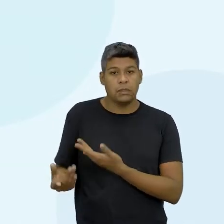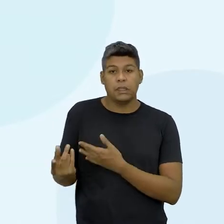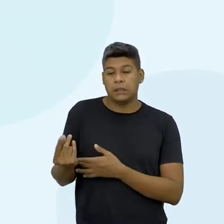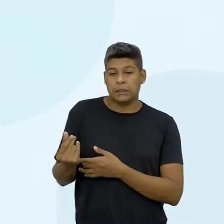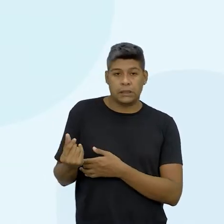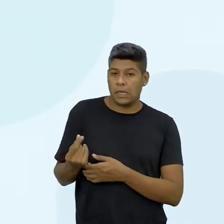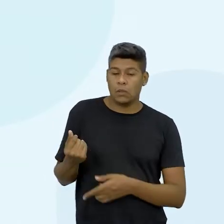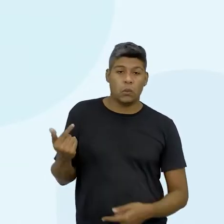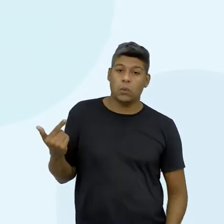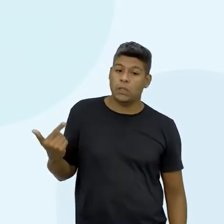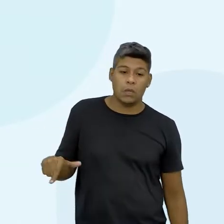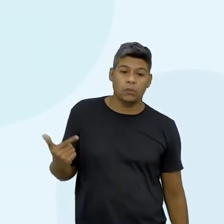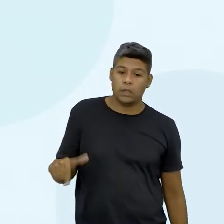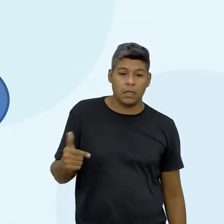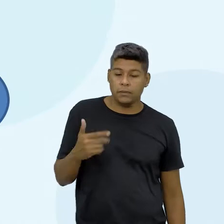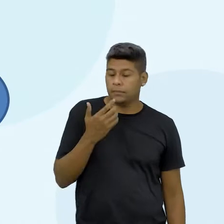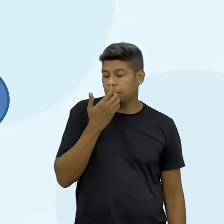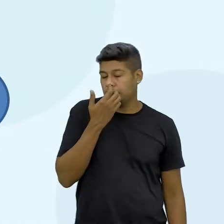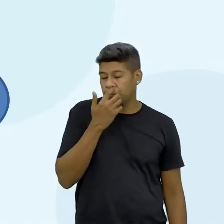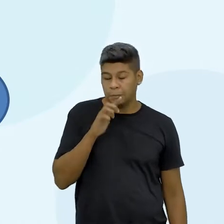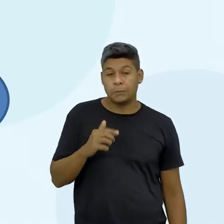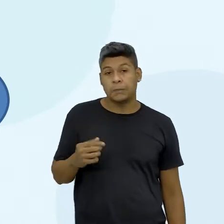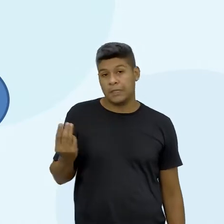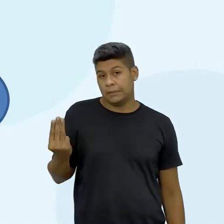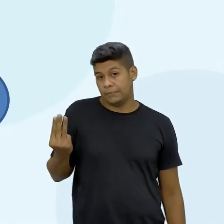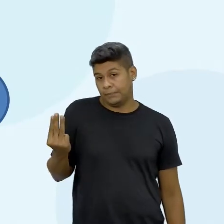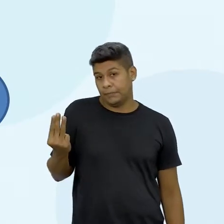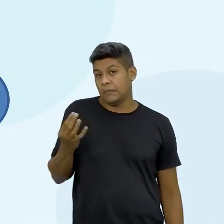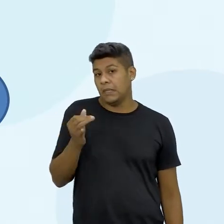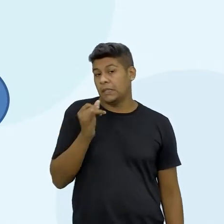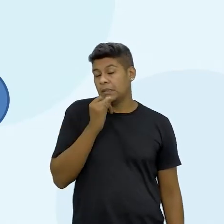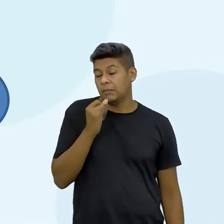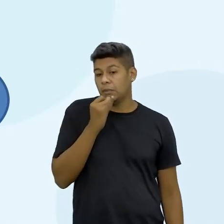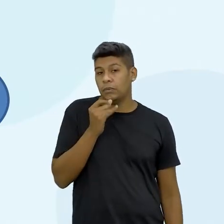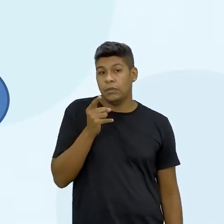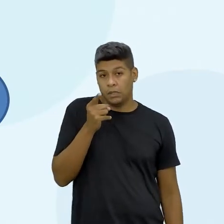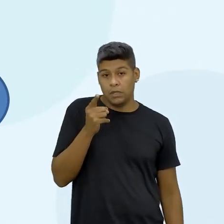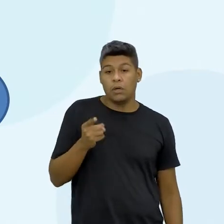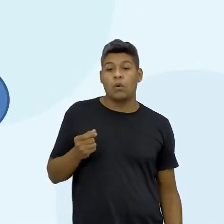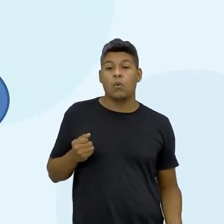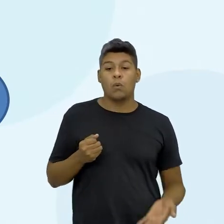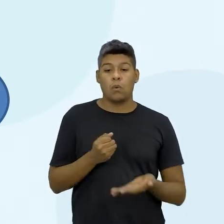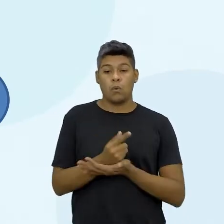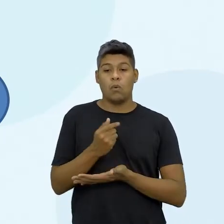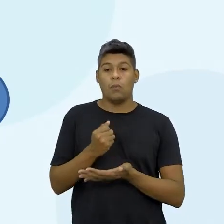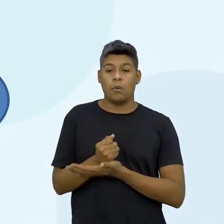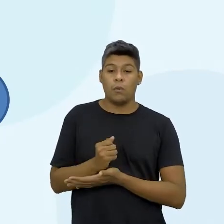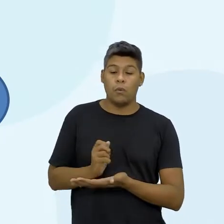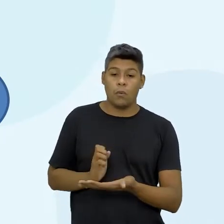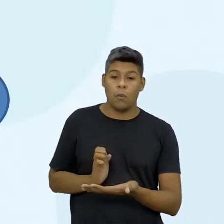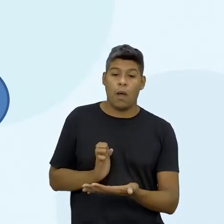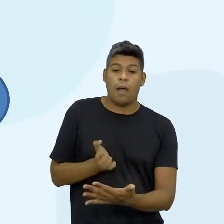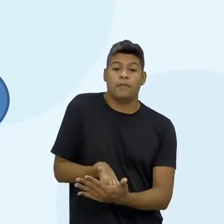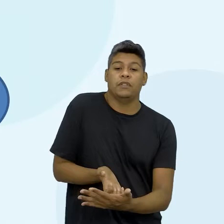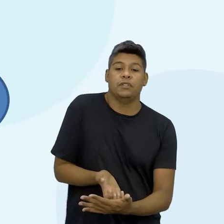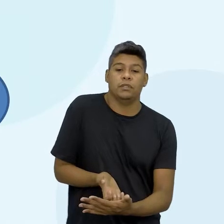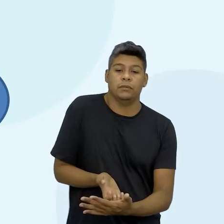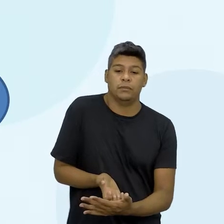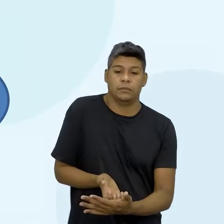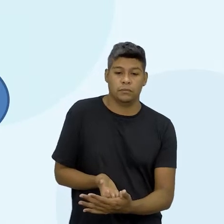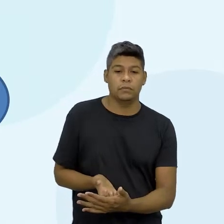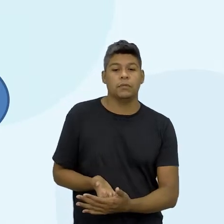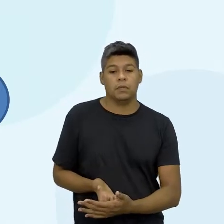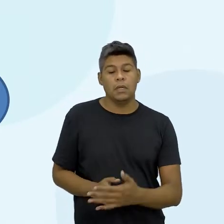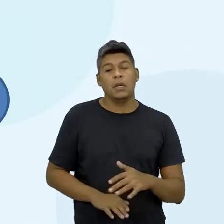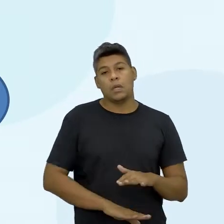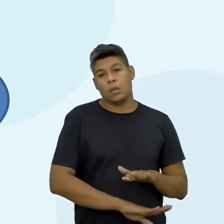dinheiro nenhum. E na situação 3, você comprou à vista e